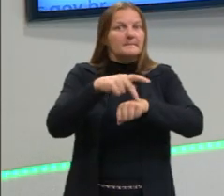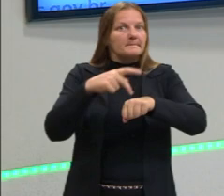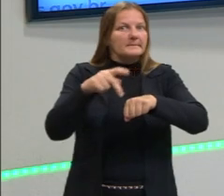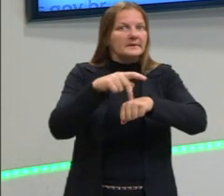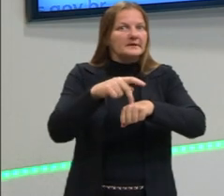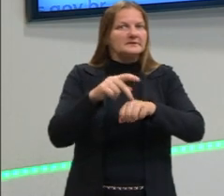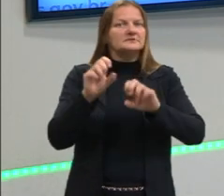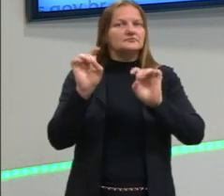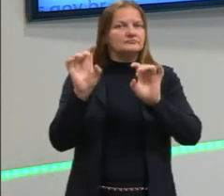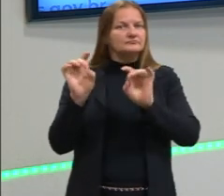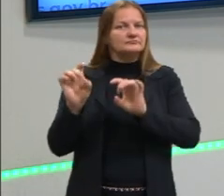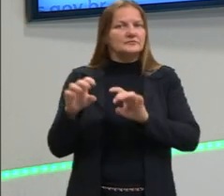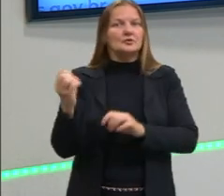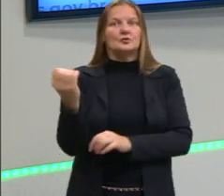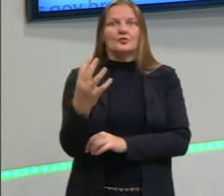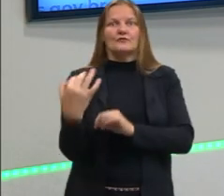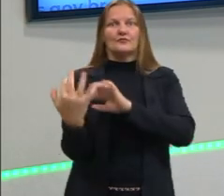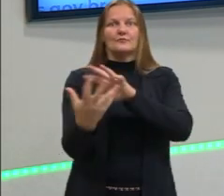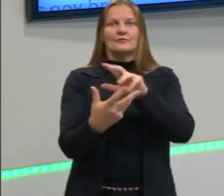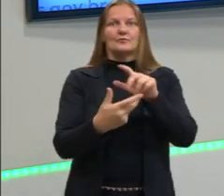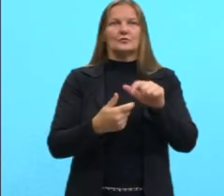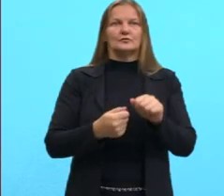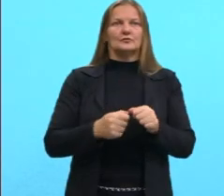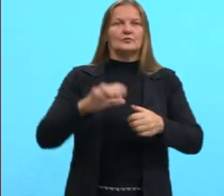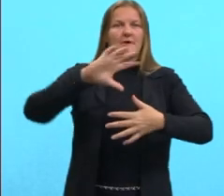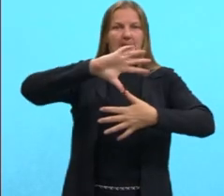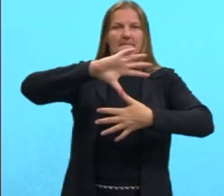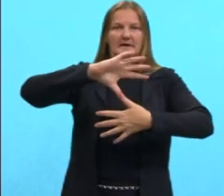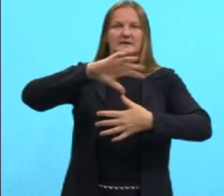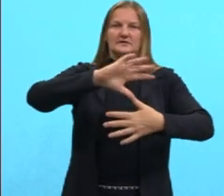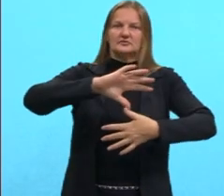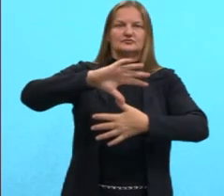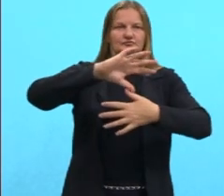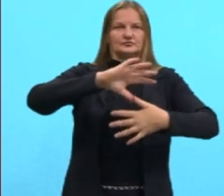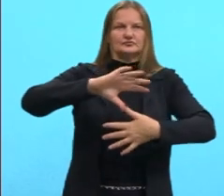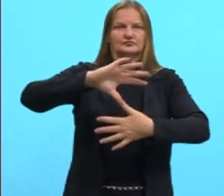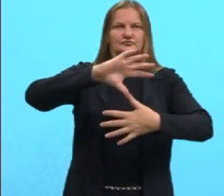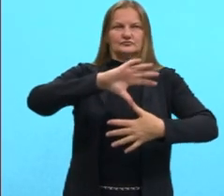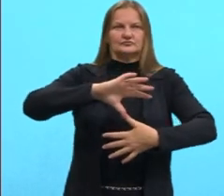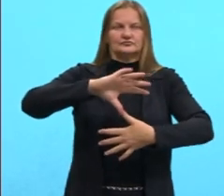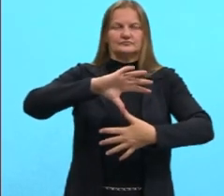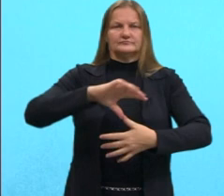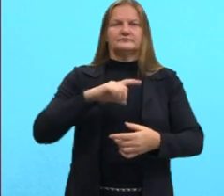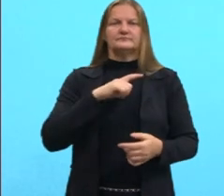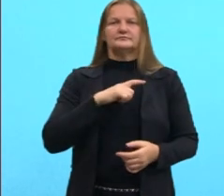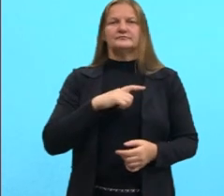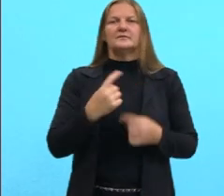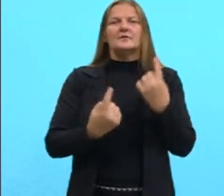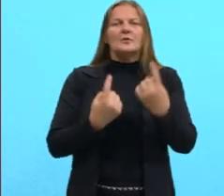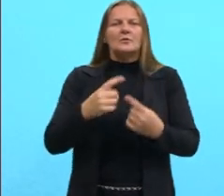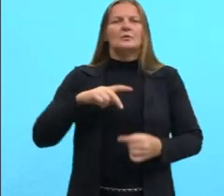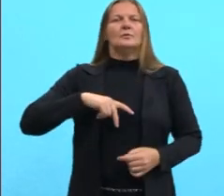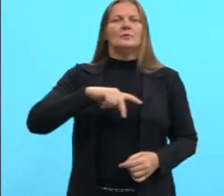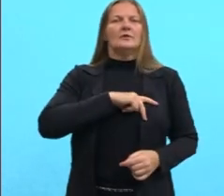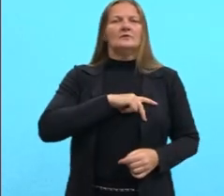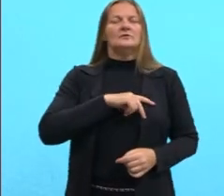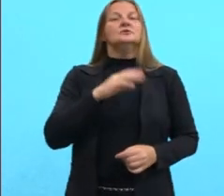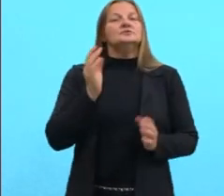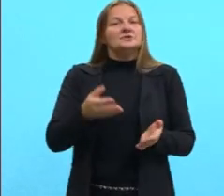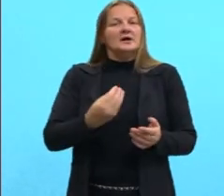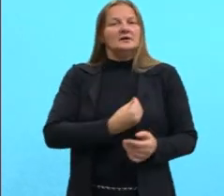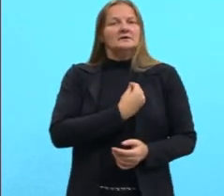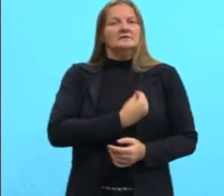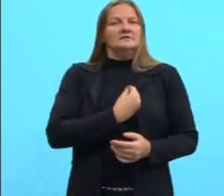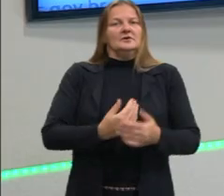considerados países do novo mundo, no caso aqui da América, nós teremos povos que já viviam aqui,